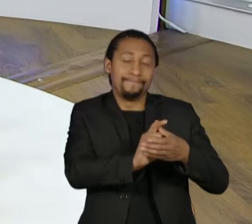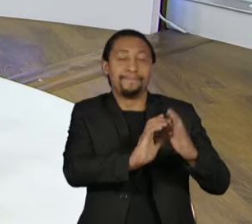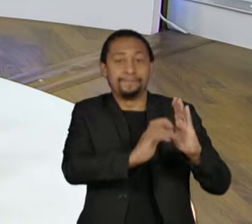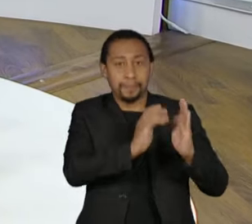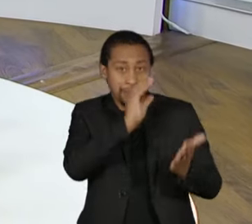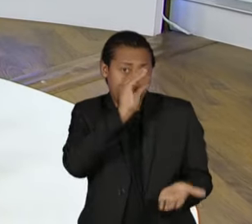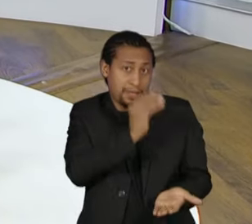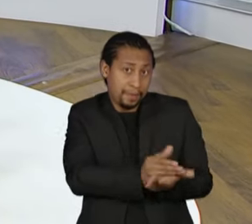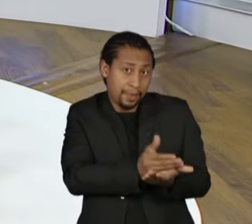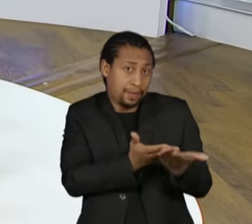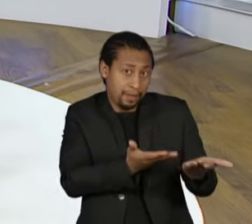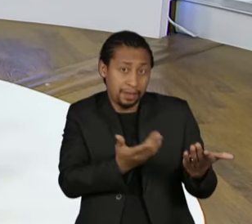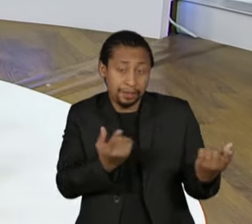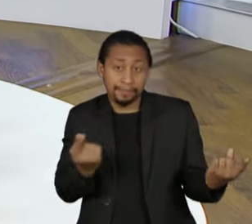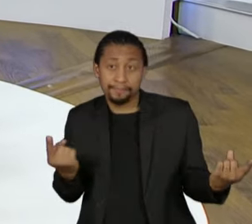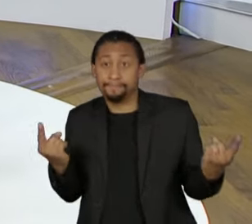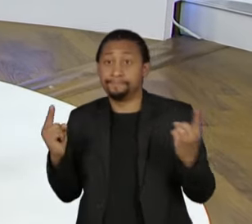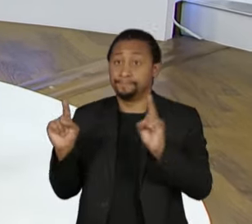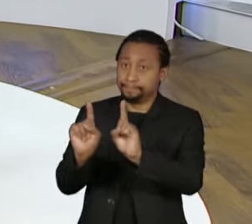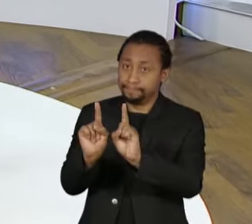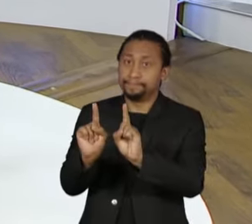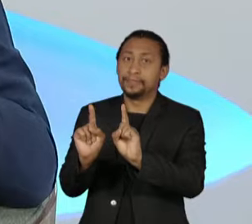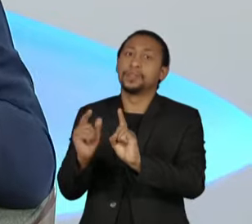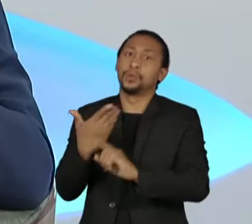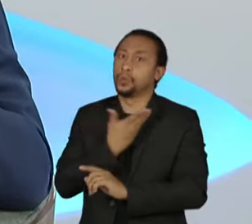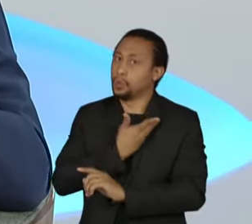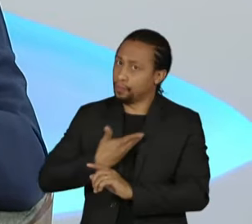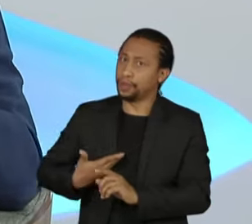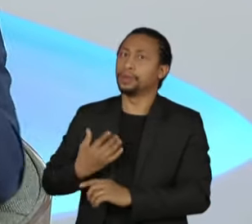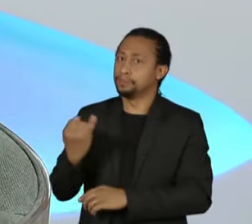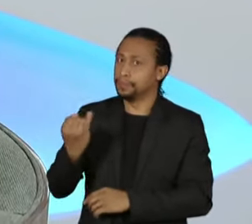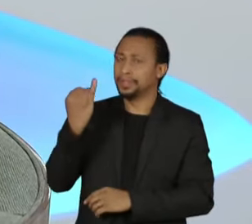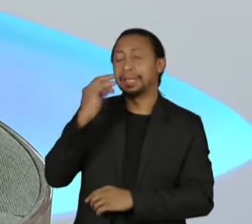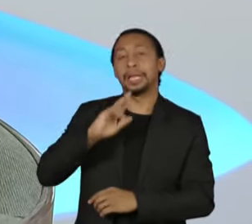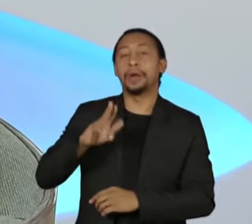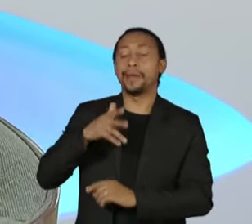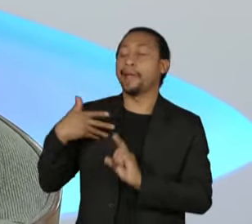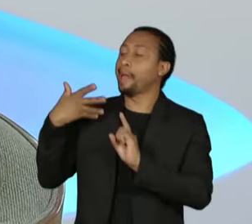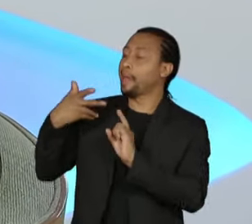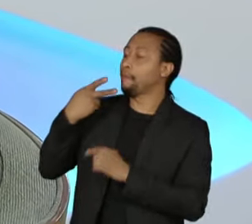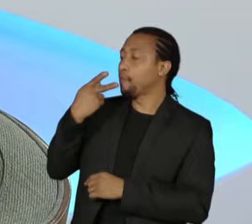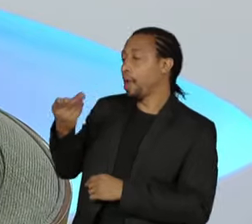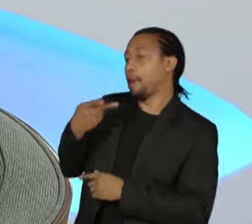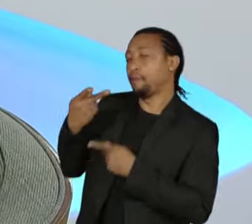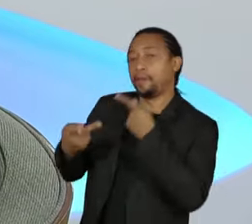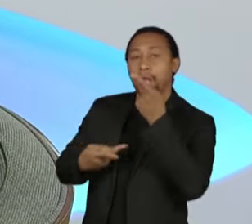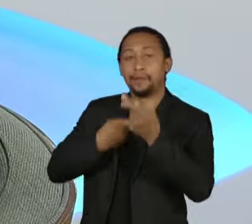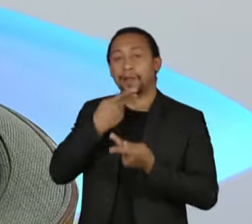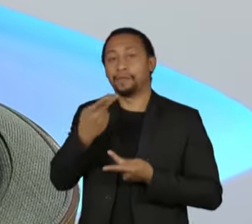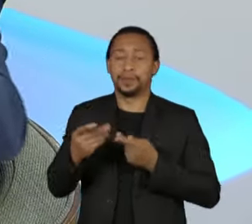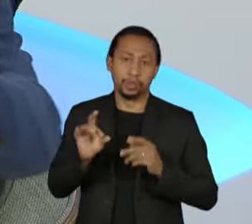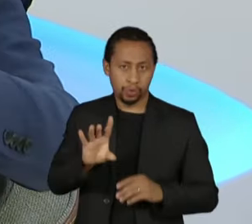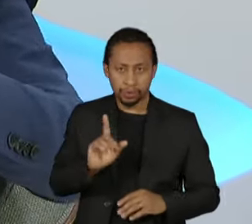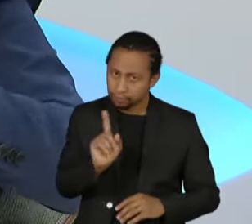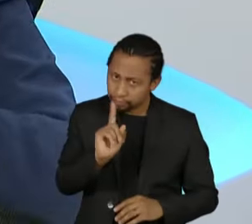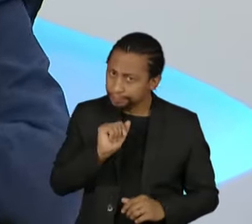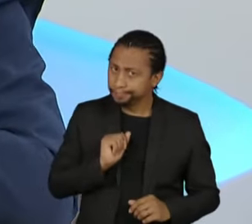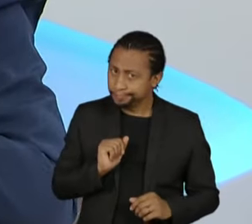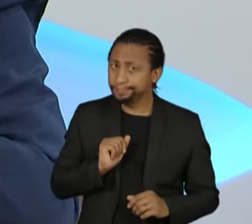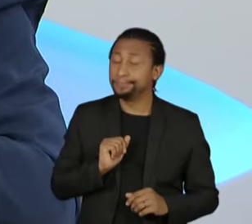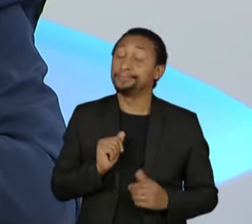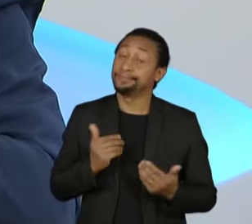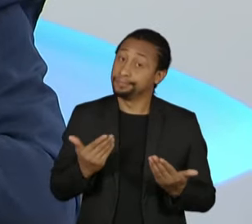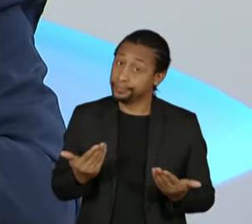queria um governo de pactuação. Não era um jogo de palavras. E, eu digo a você, será um governo com uma